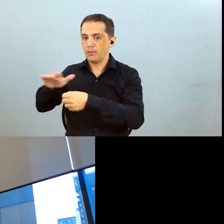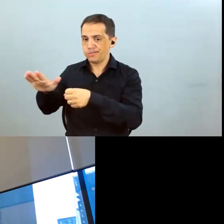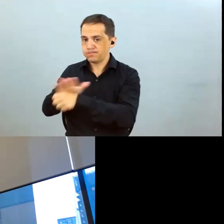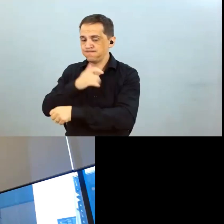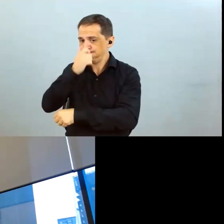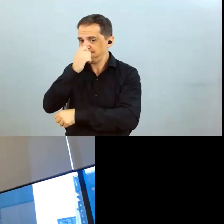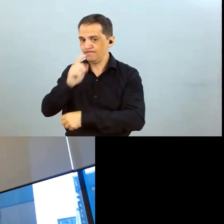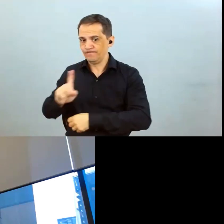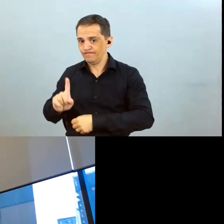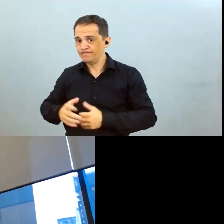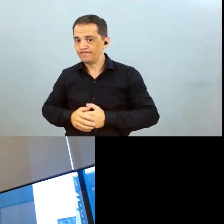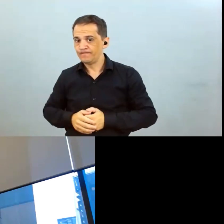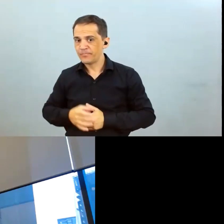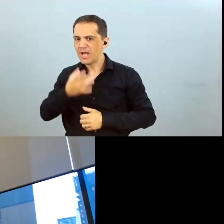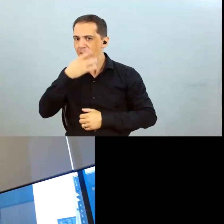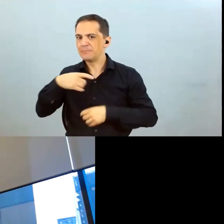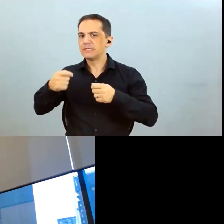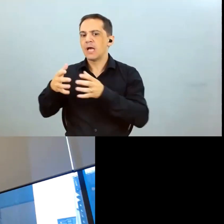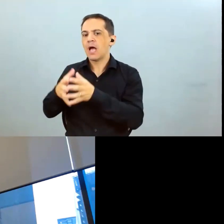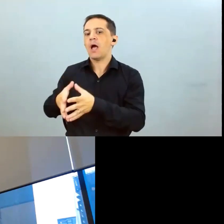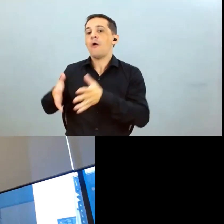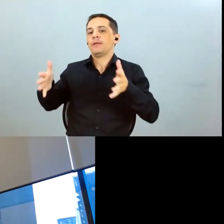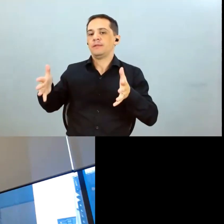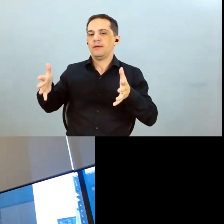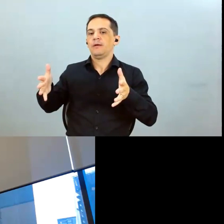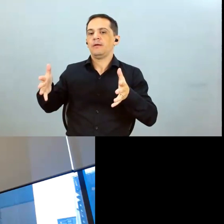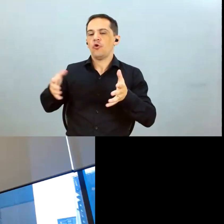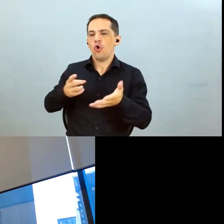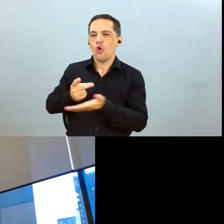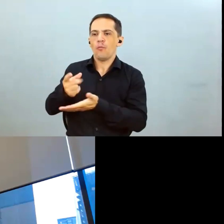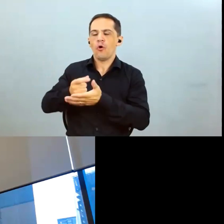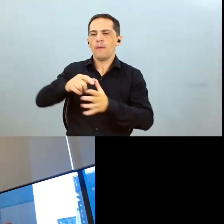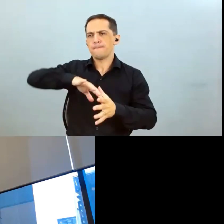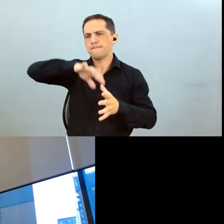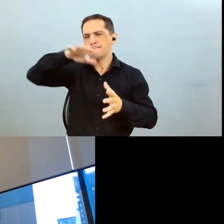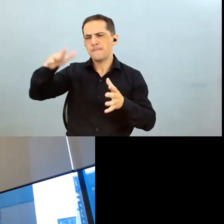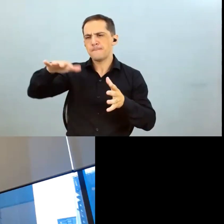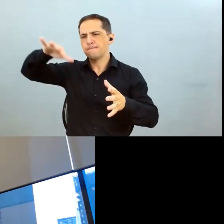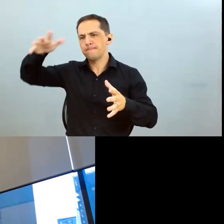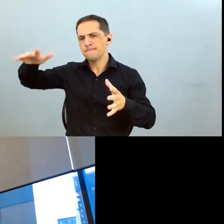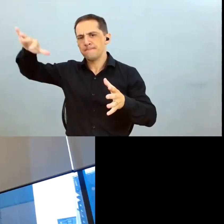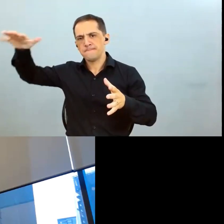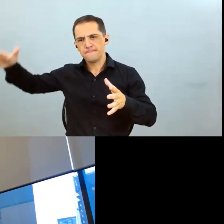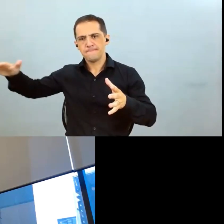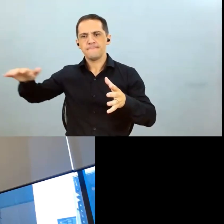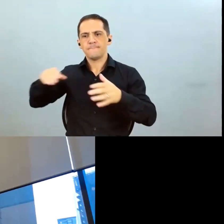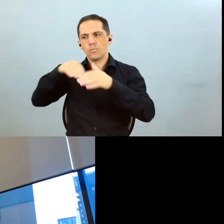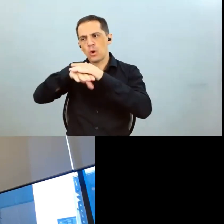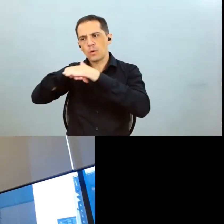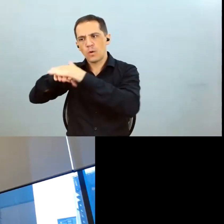vocês imaginam uma necessidade de aumentar um pouco os investimentos para melhorar essa estratégia de